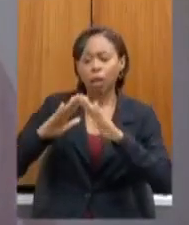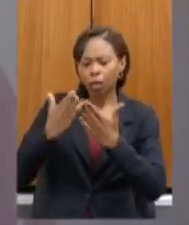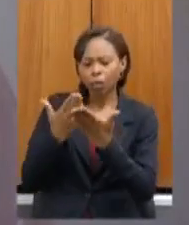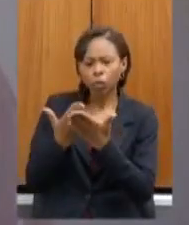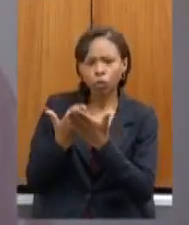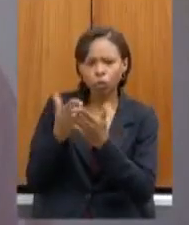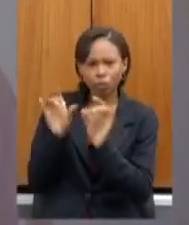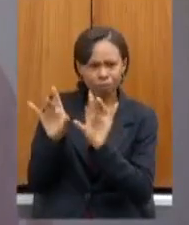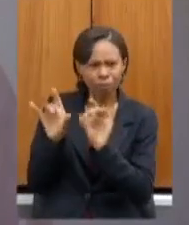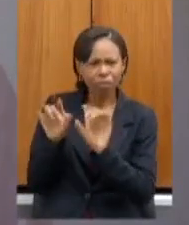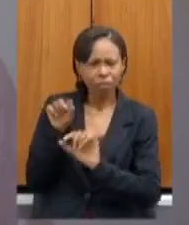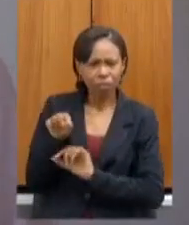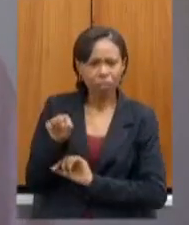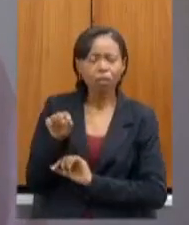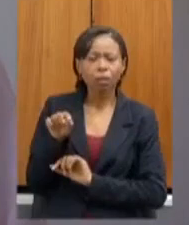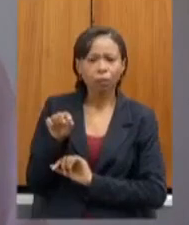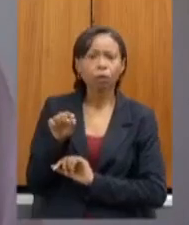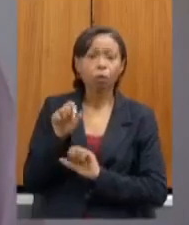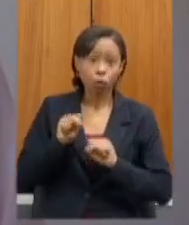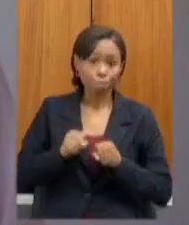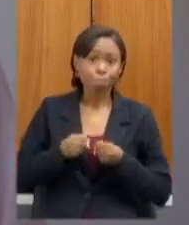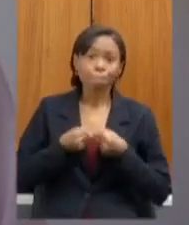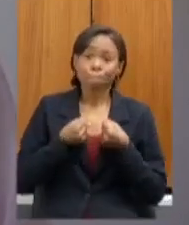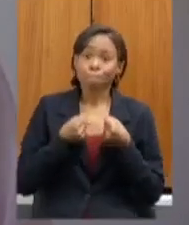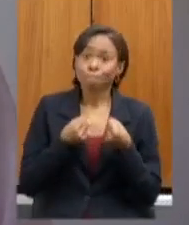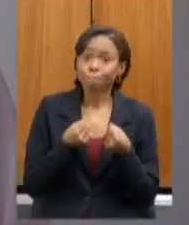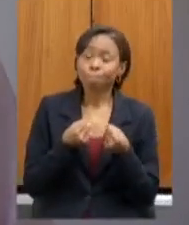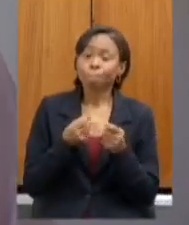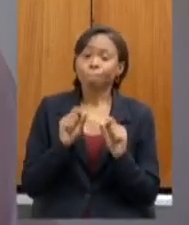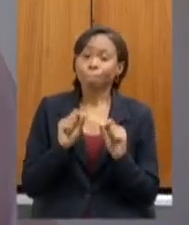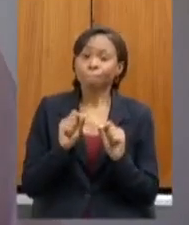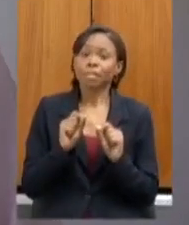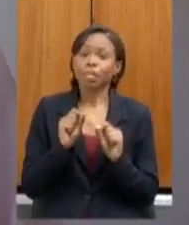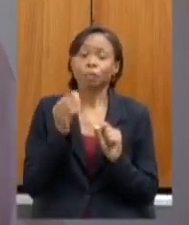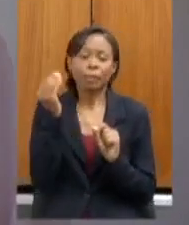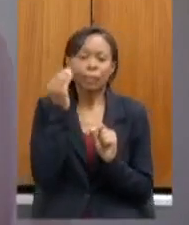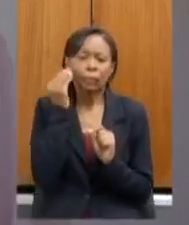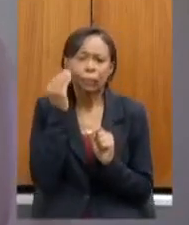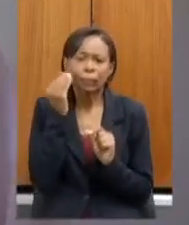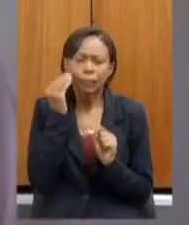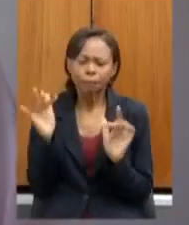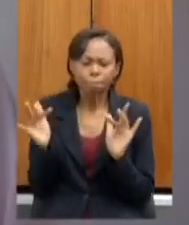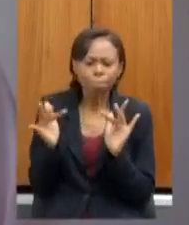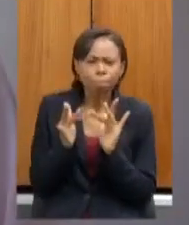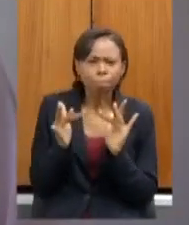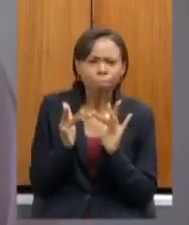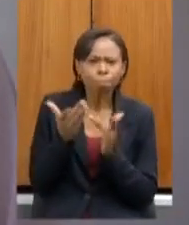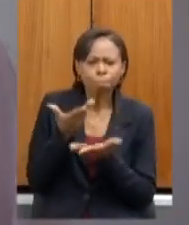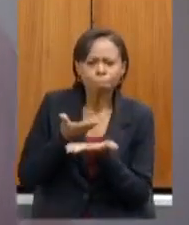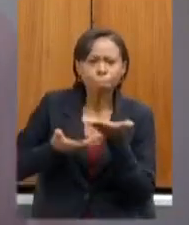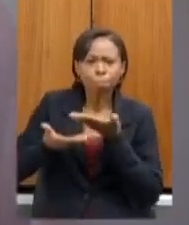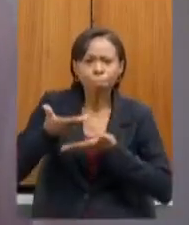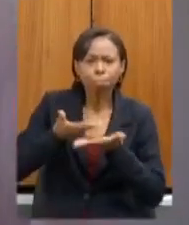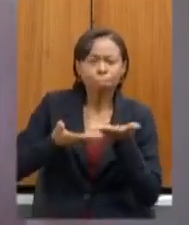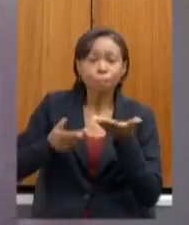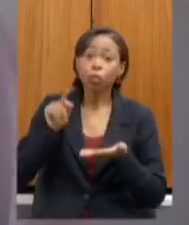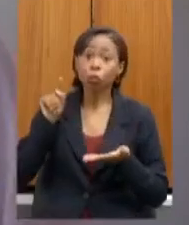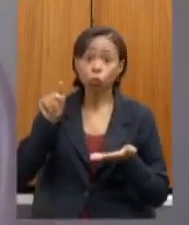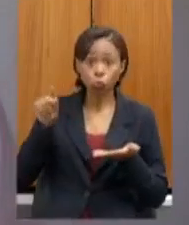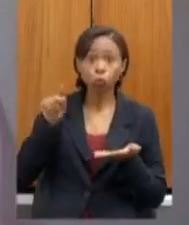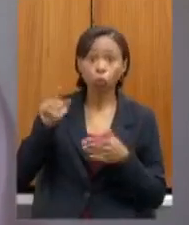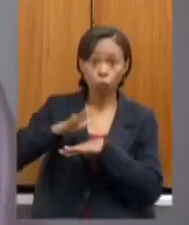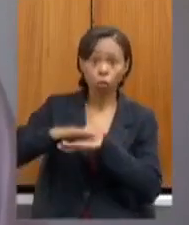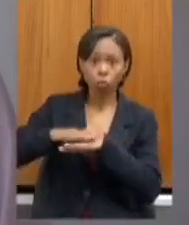deputado houve esse esforço numa grande aproximação muito disso defendido pelo senhor